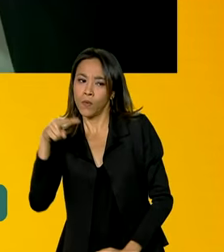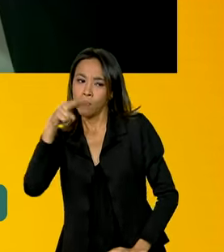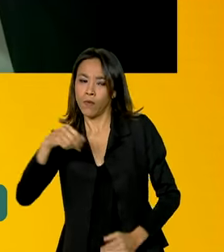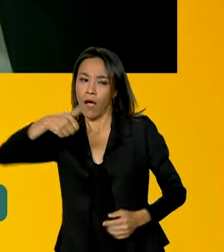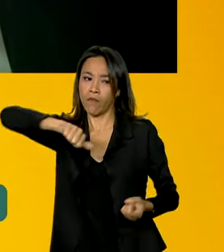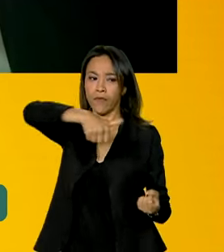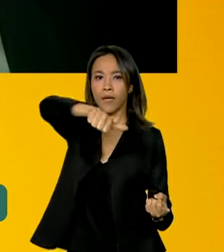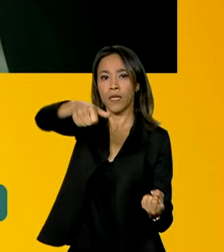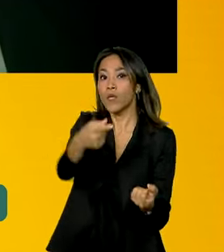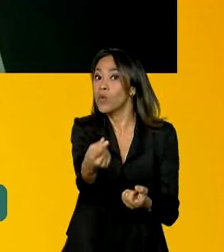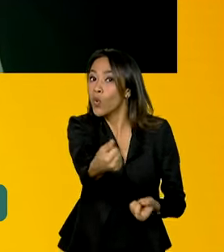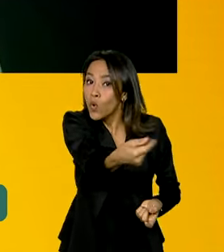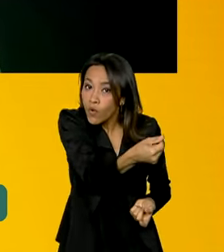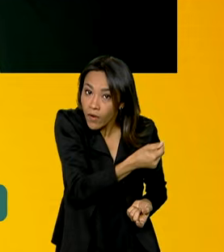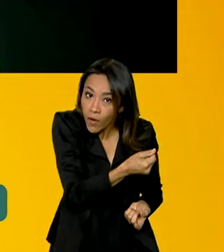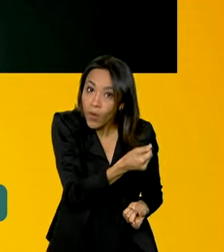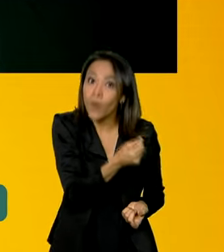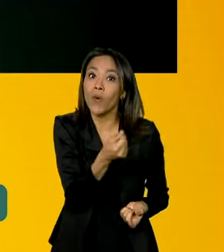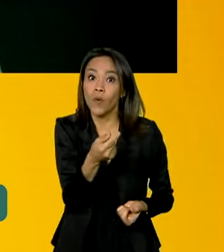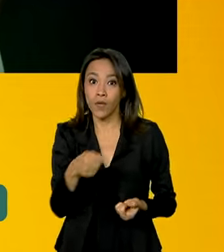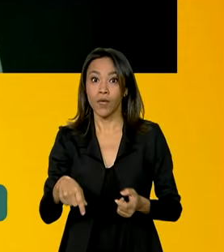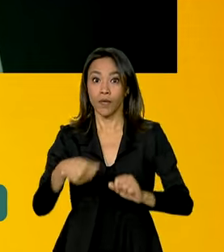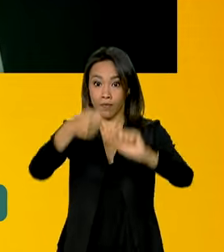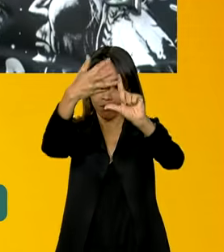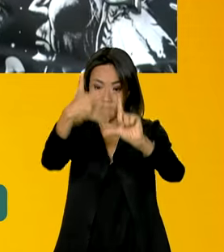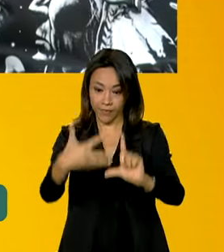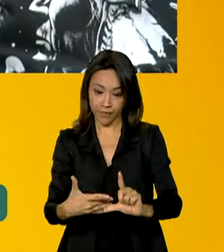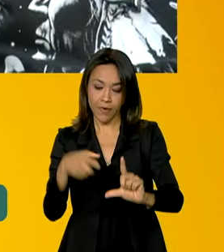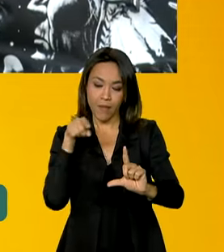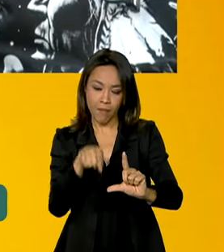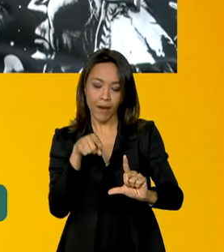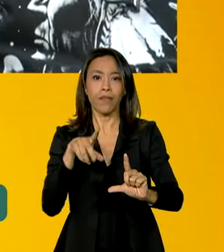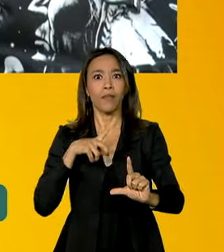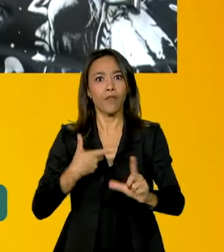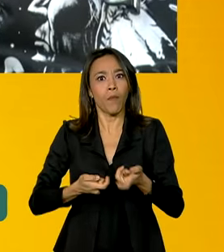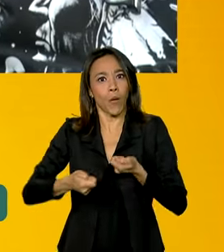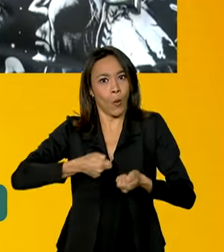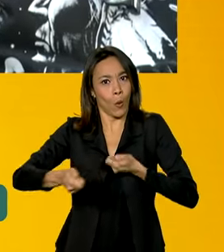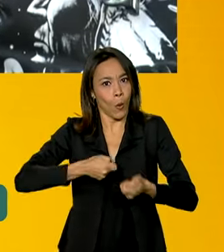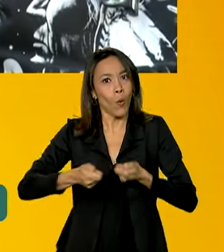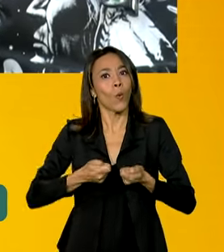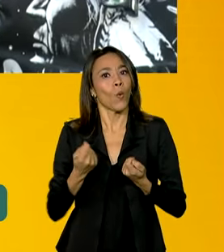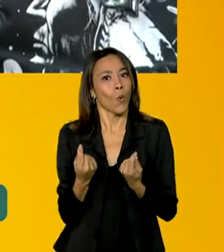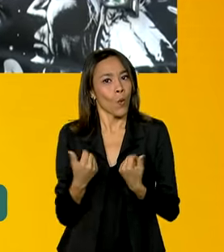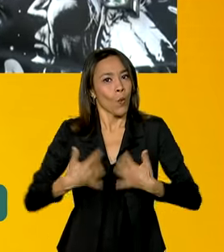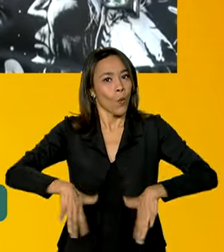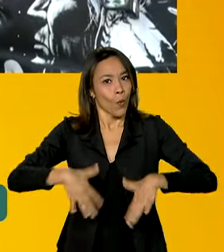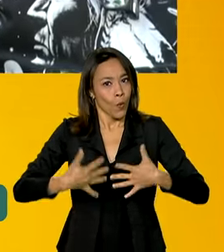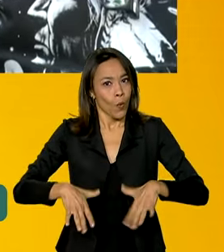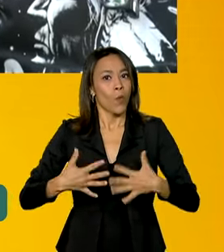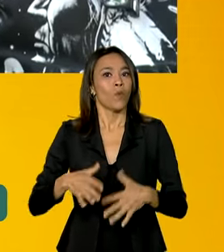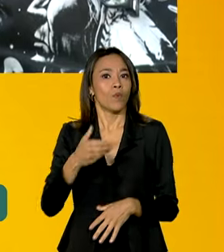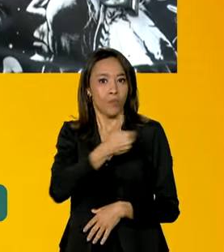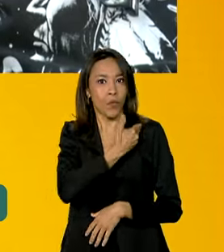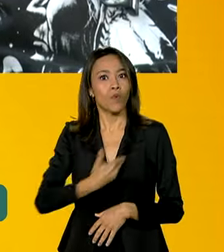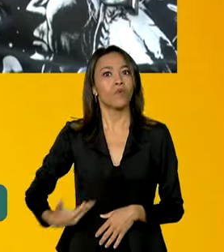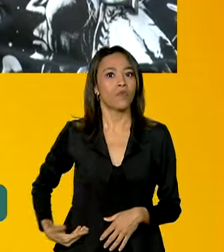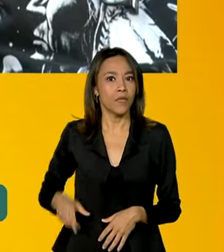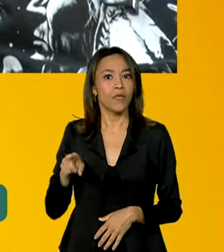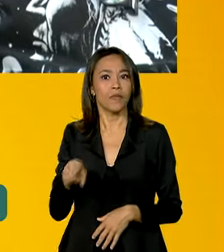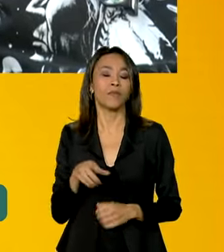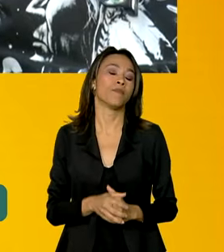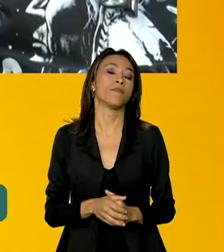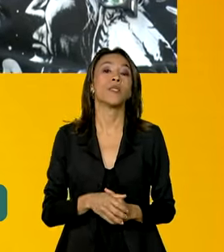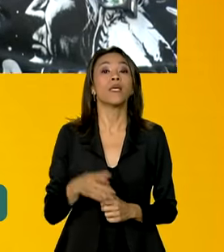Comprasnet, o que gerou uma economia de 100 milhões de reais aos cofres públicos. O Ministério da Saúde reforça